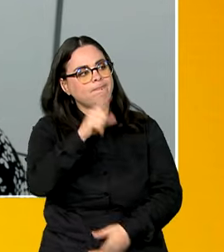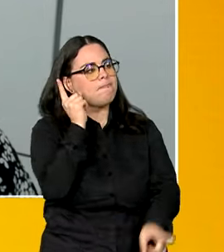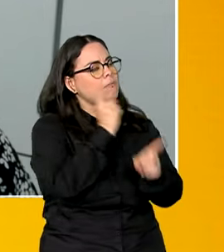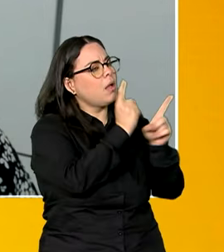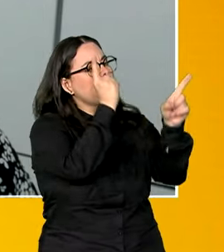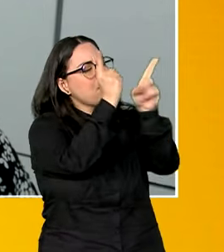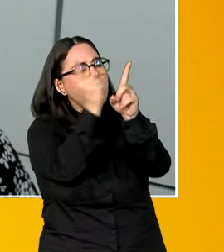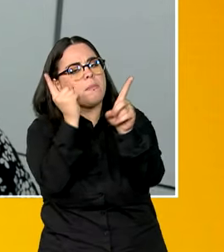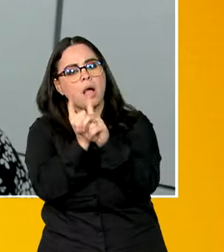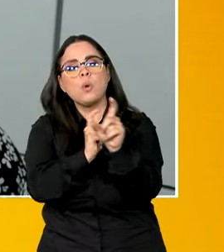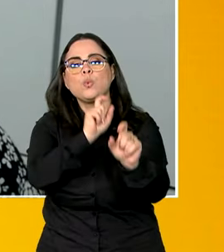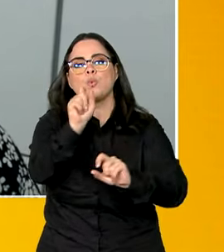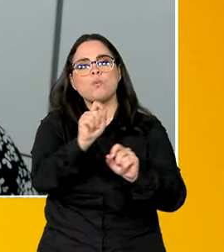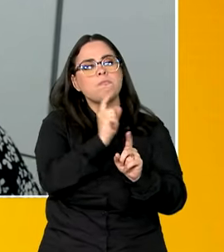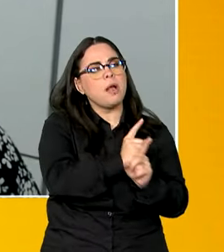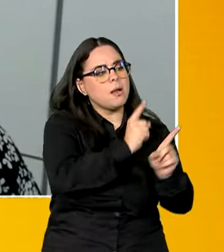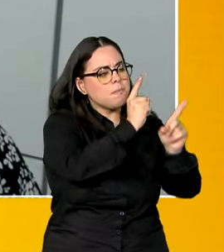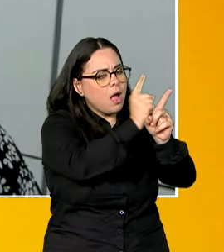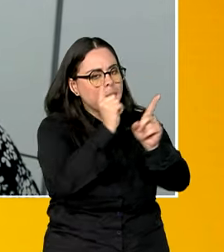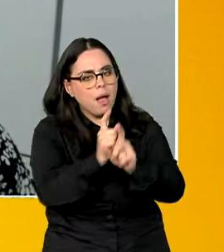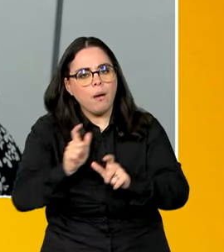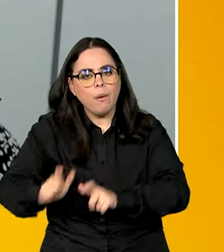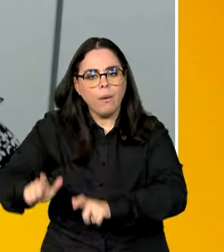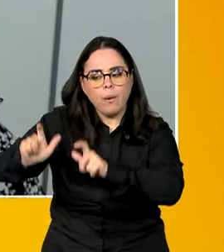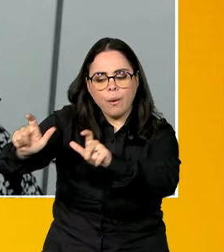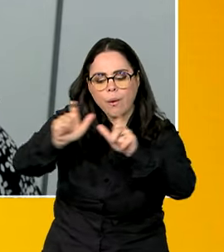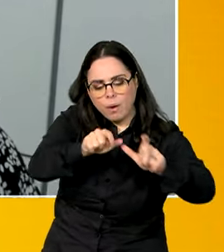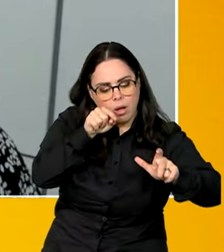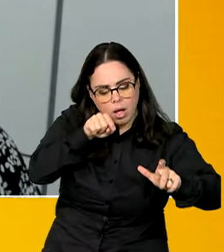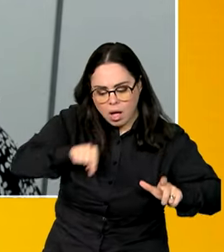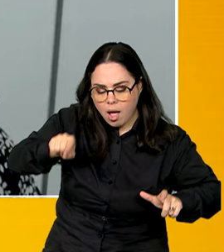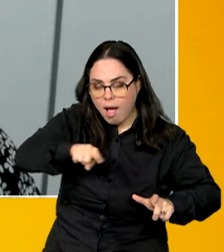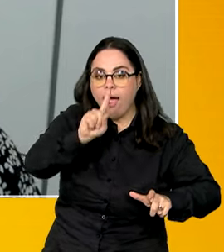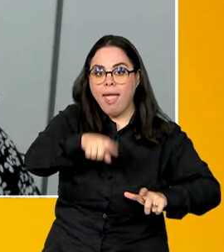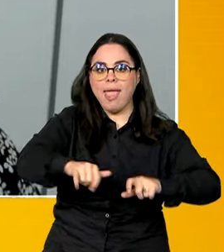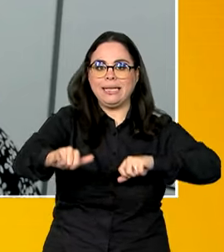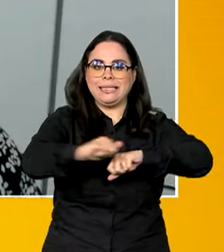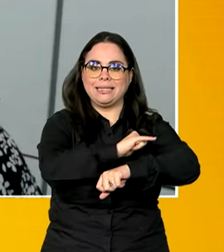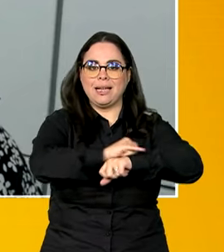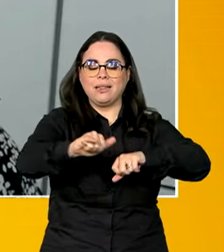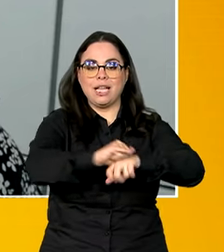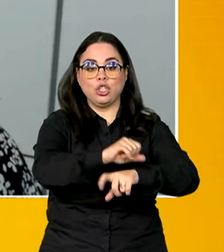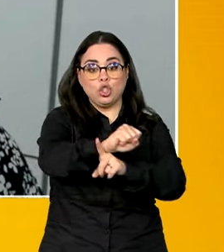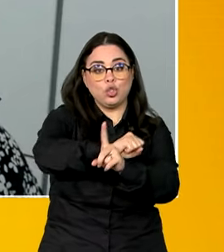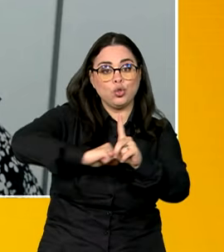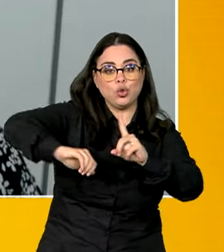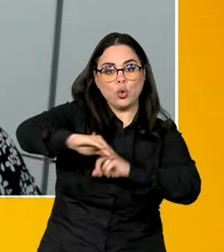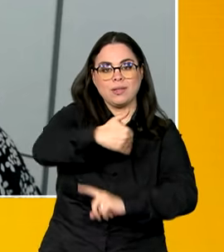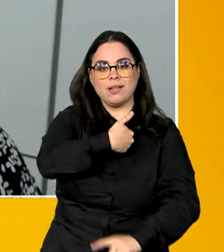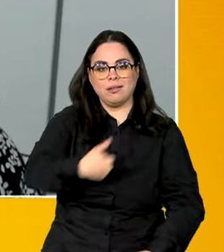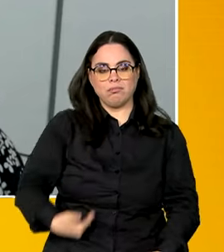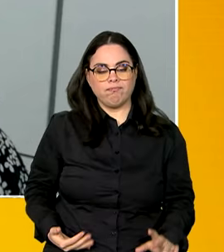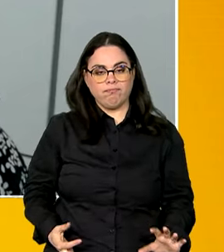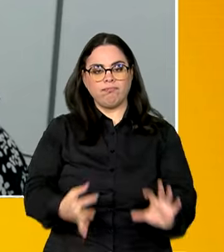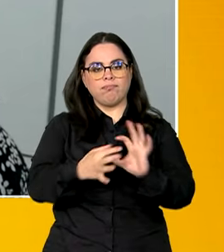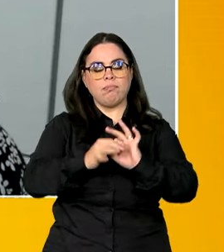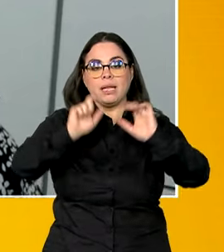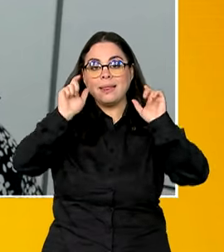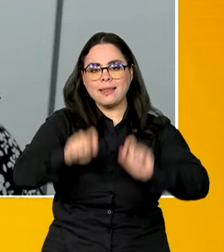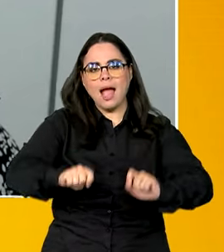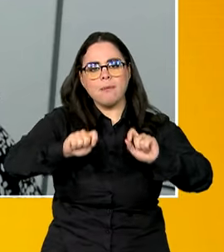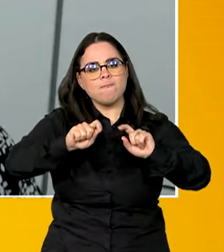as Cozinhas Solidárias como, de fato, um equipamento social que tem uma capacidade